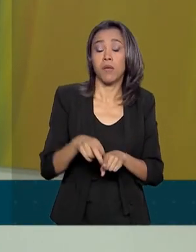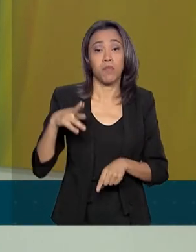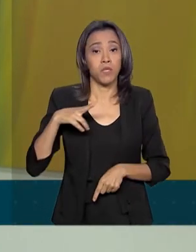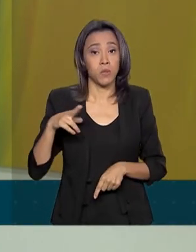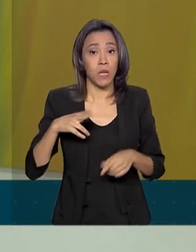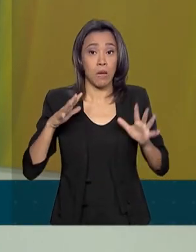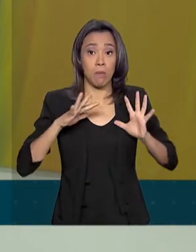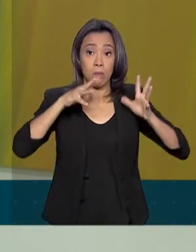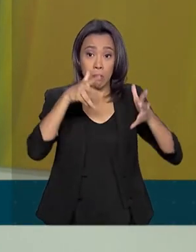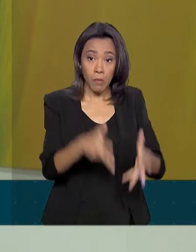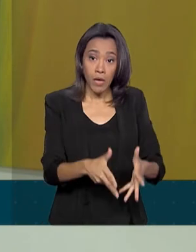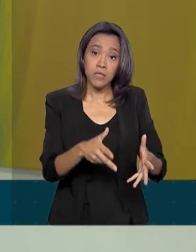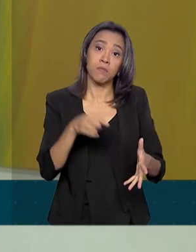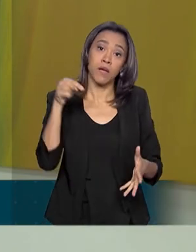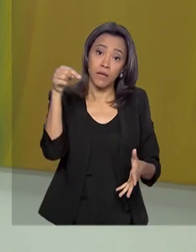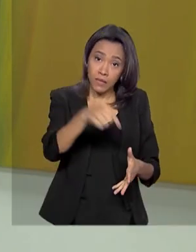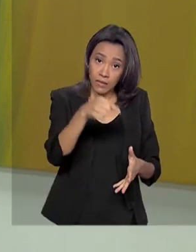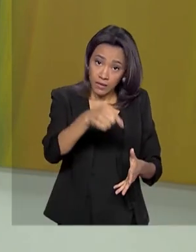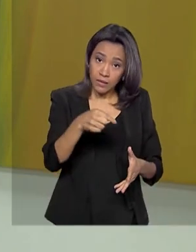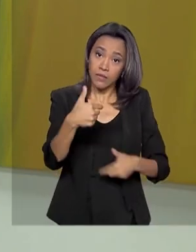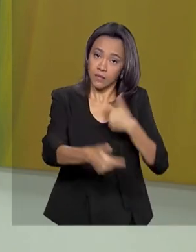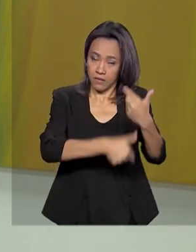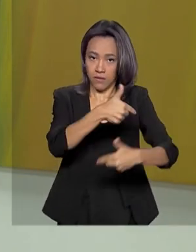participar da missão regresso,